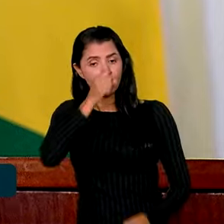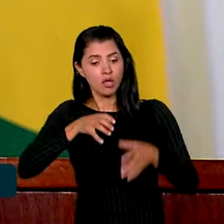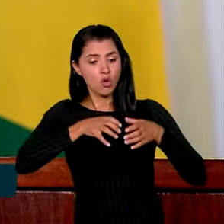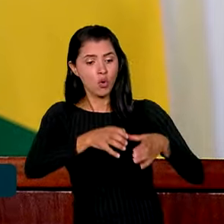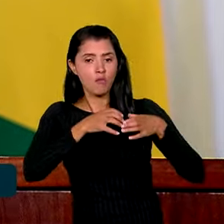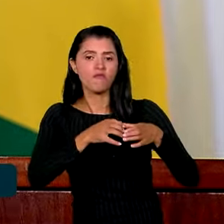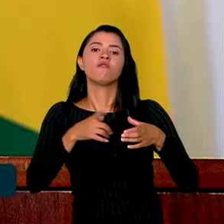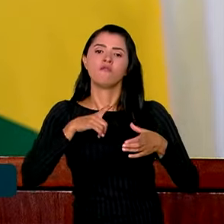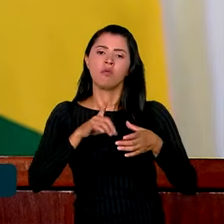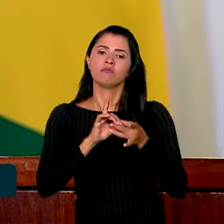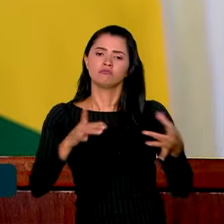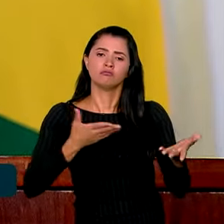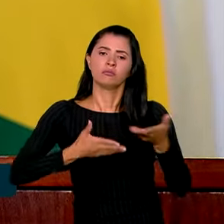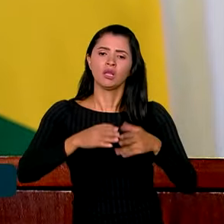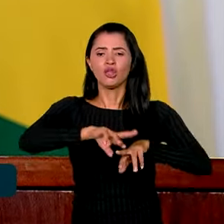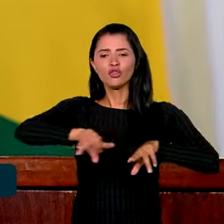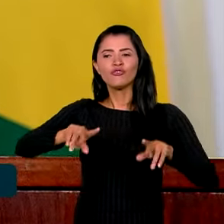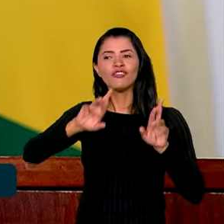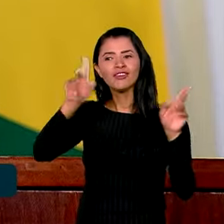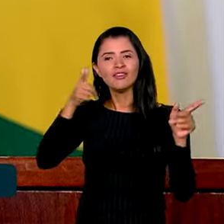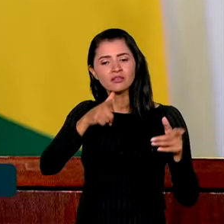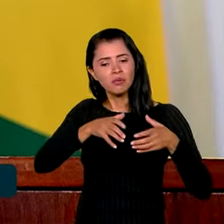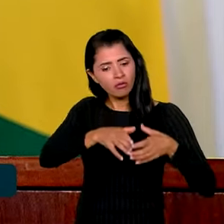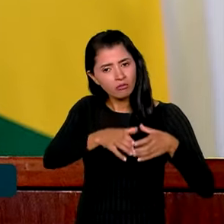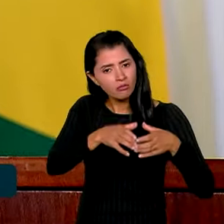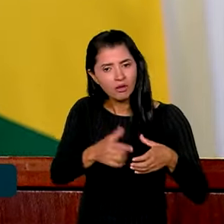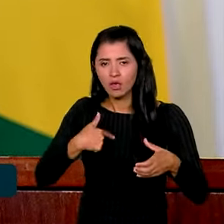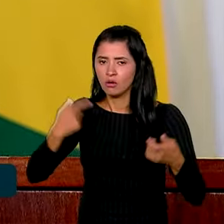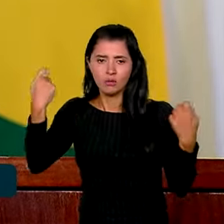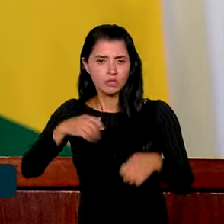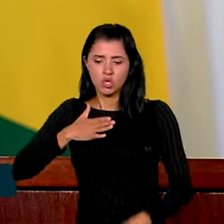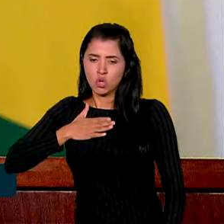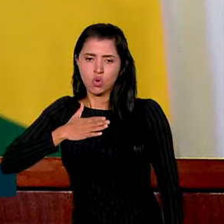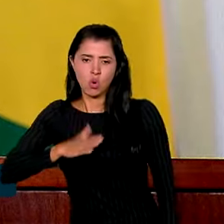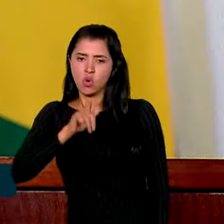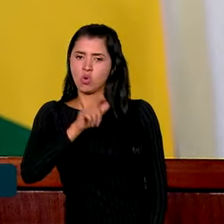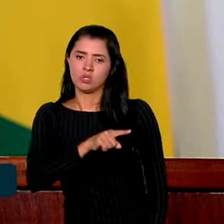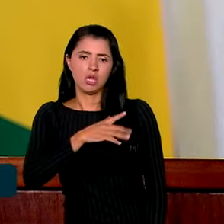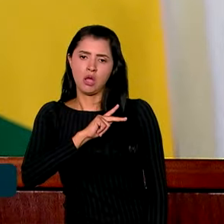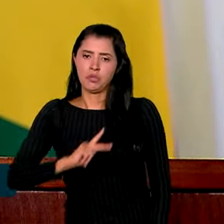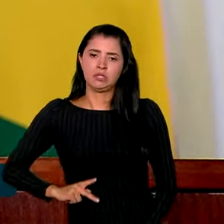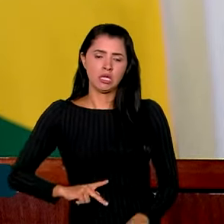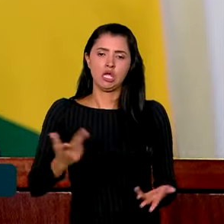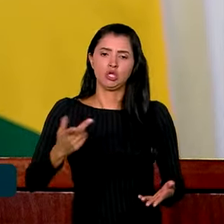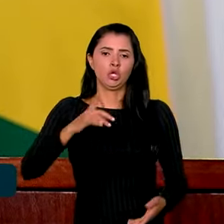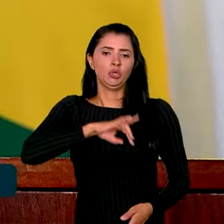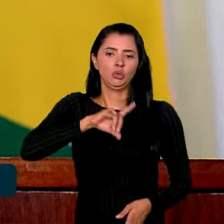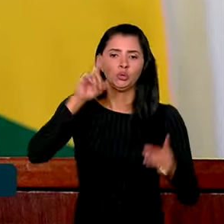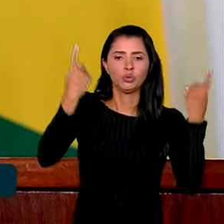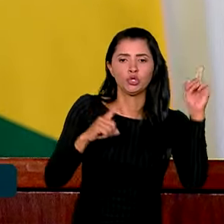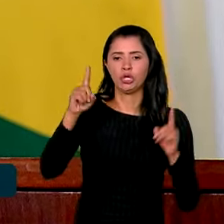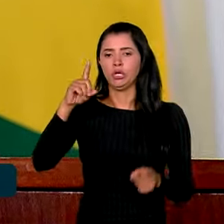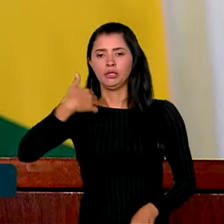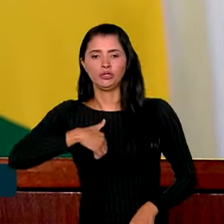democraticamente na diversidade. Eu não tenho que gostar do presidente, sabe, do Chile, da Argentina,